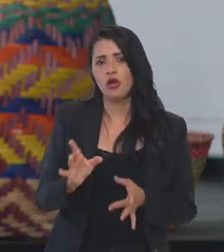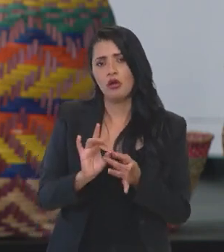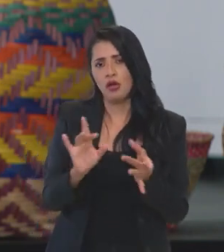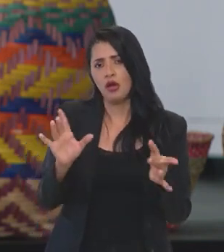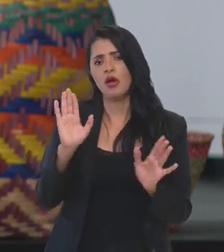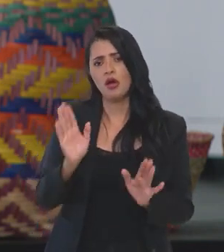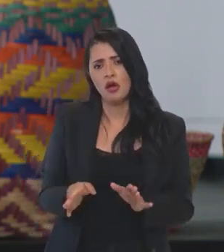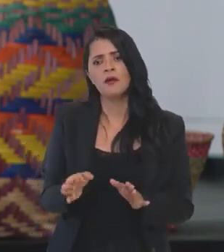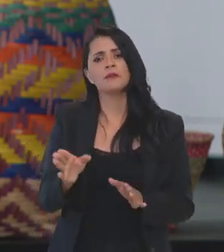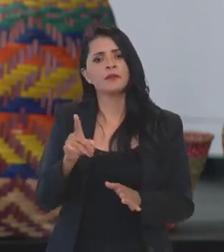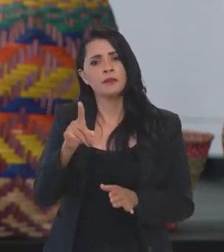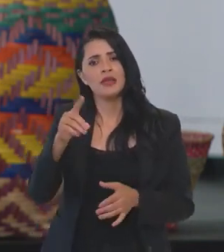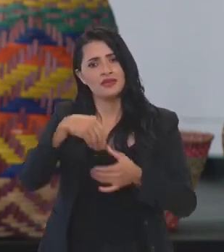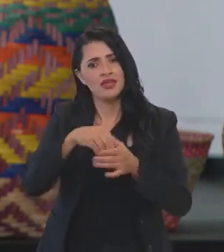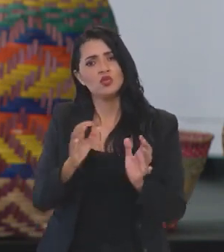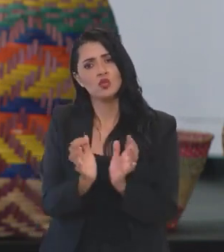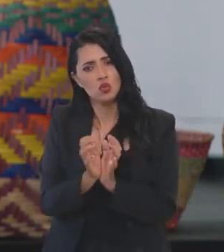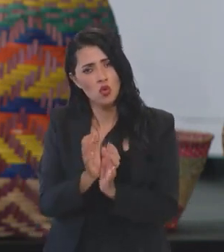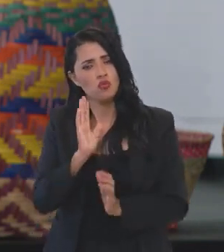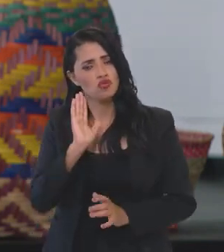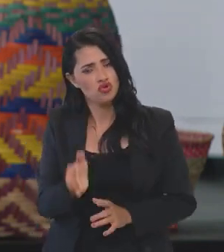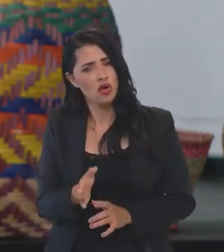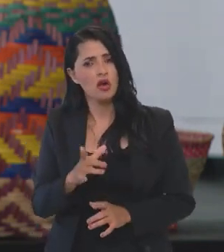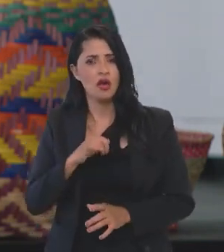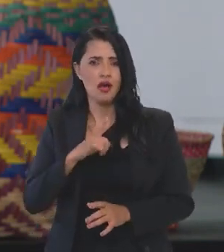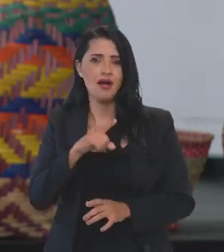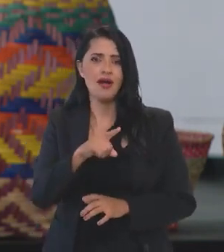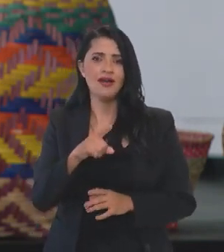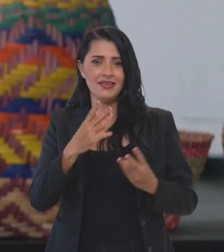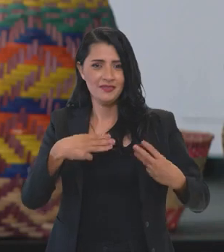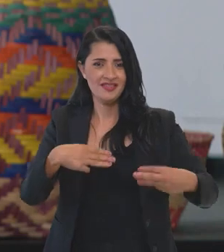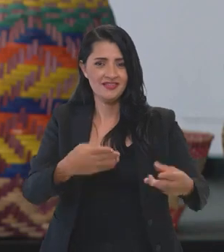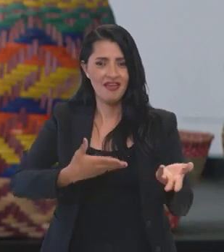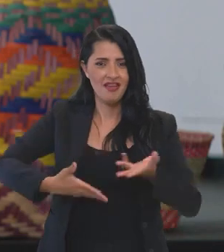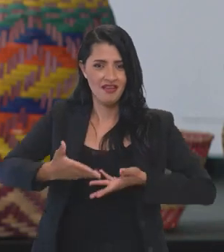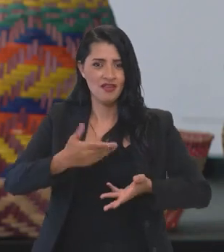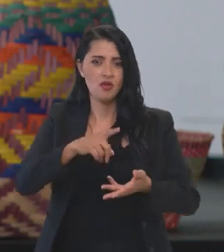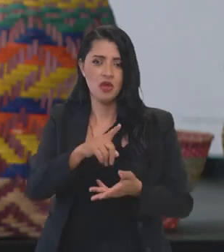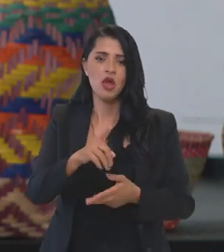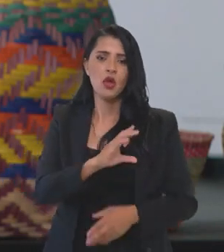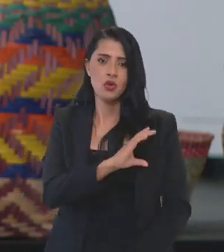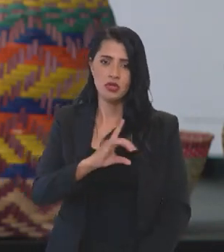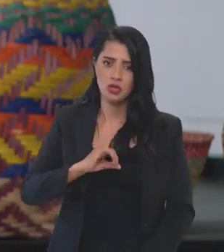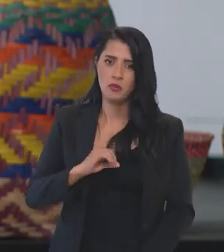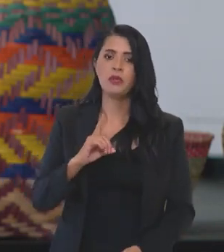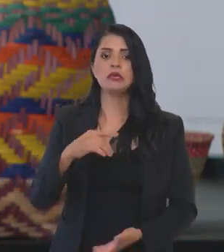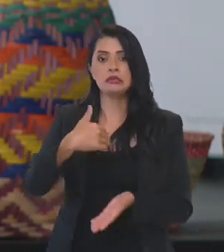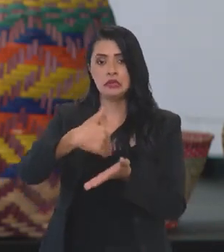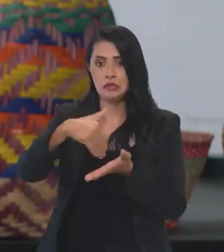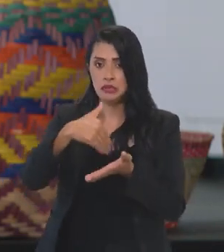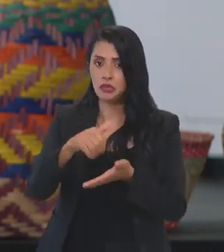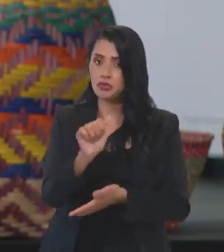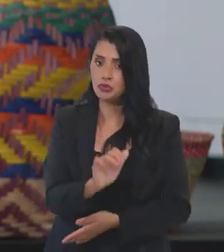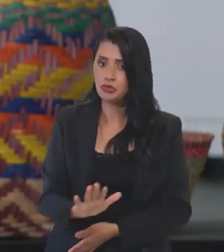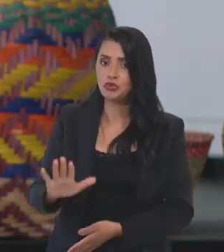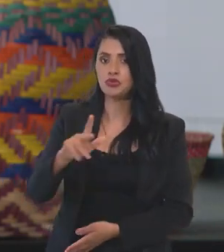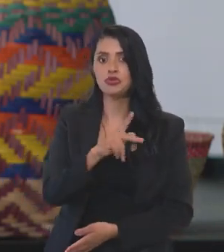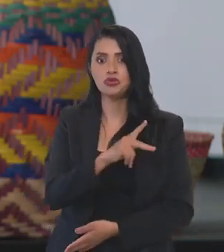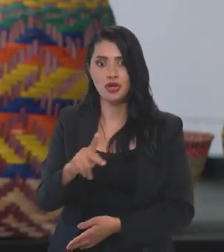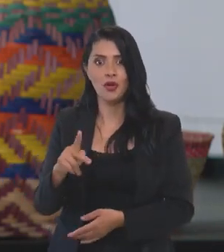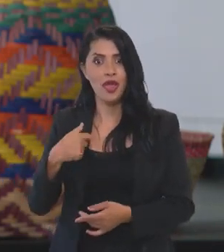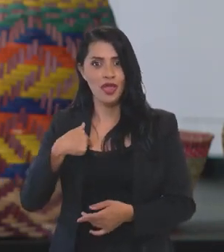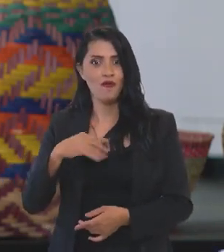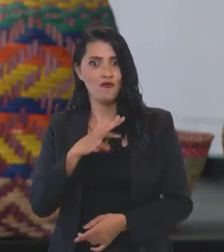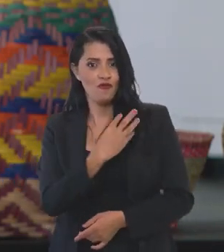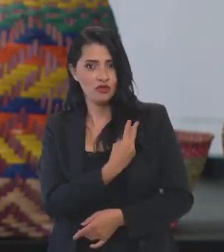deliberada dentro desse grupo interministerial, que é coordenada pela Secretaria-Geral da Presidência,